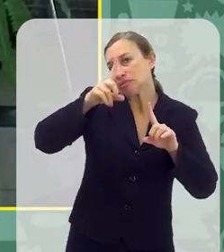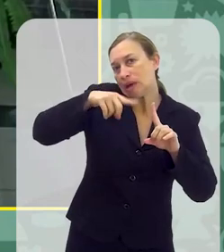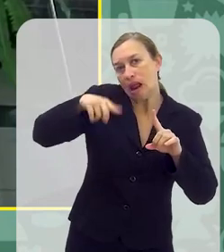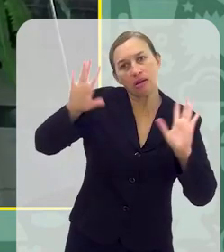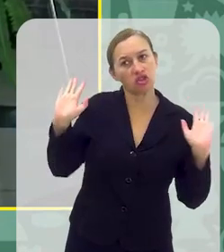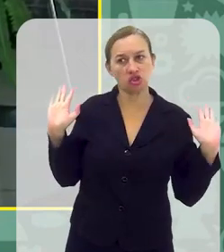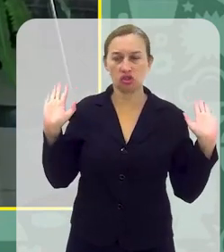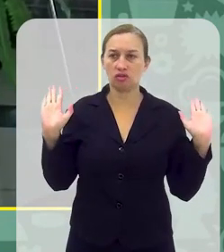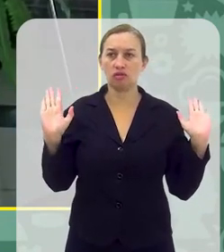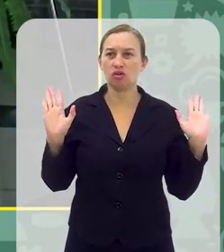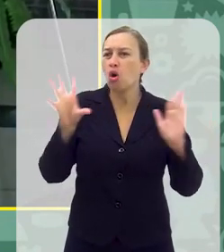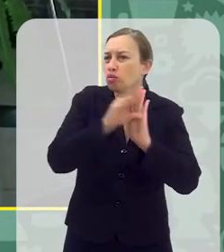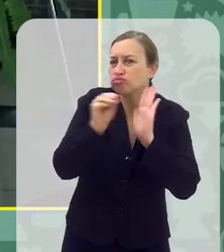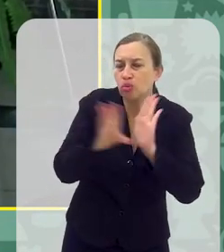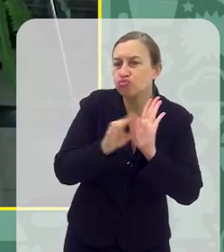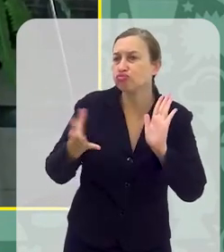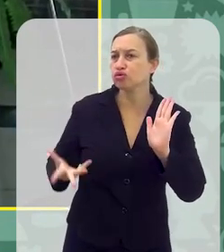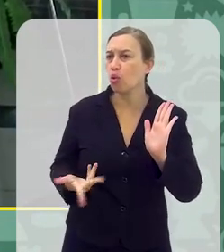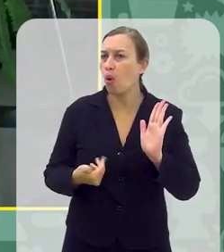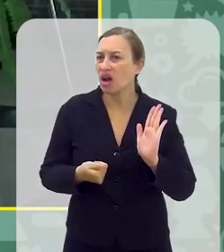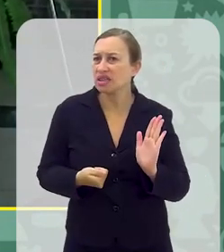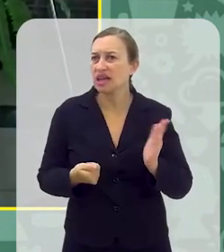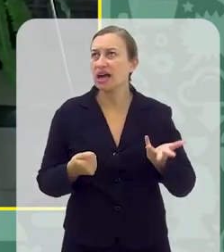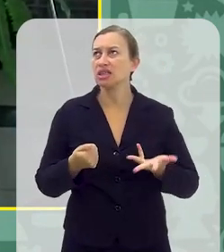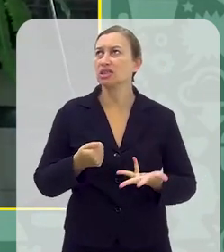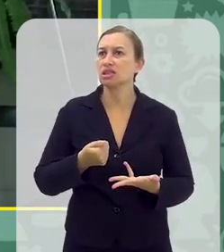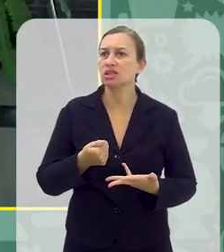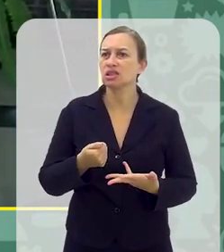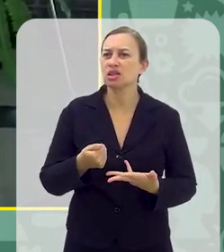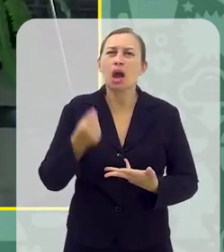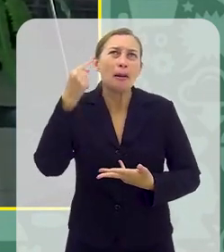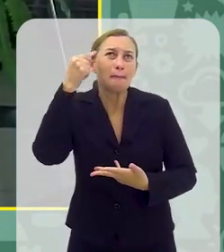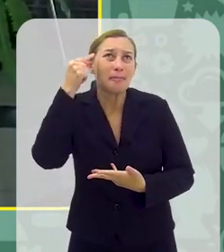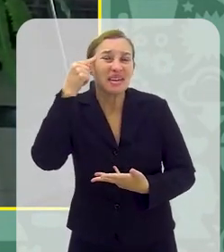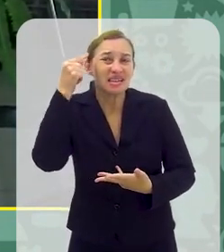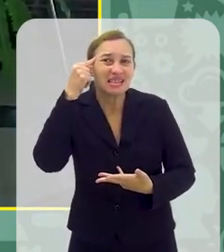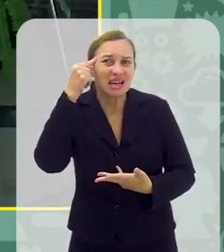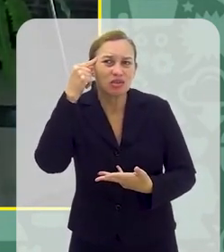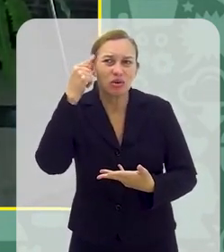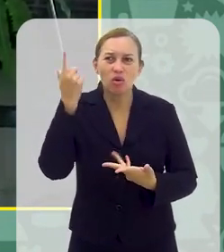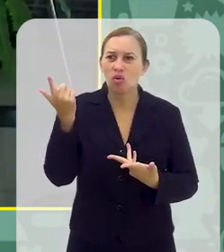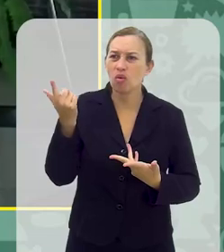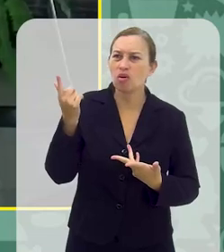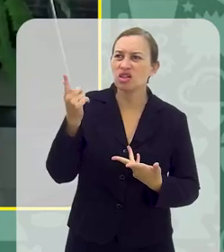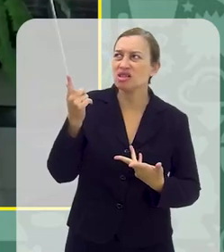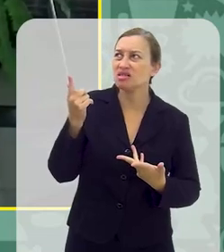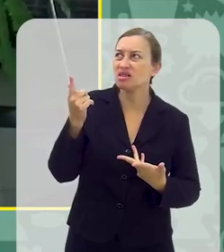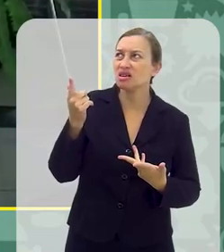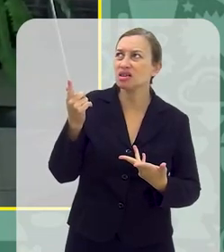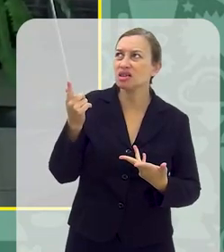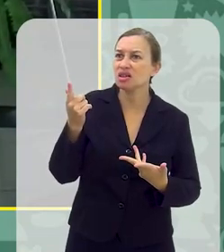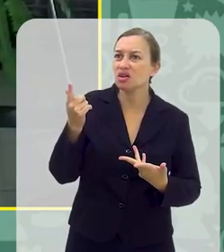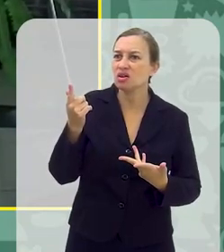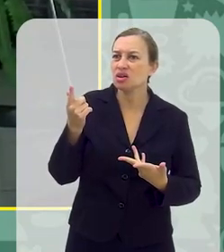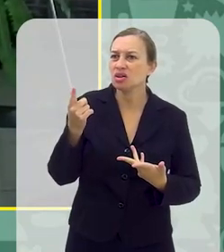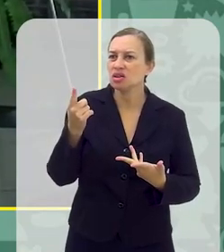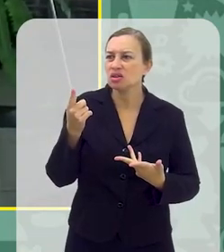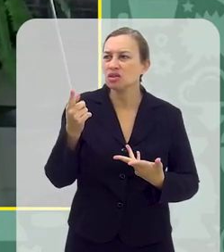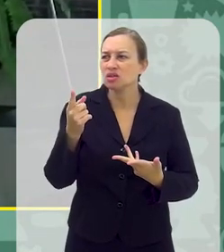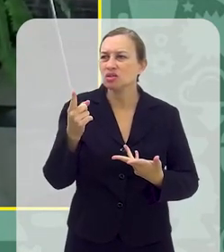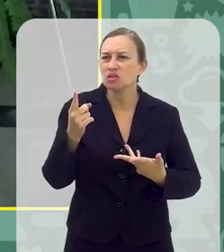Então, eu acho que o conteúdo de qualidade, se conseguirmos pensar em uma coisa genérica É algo que não